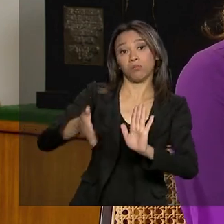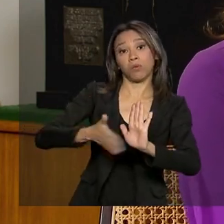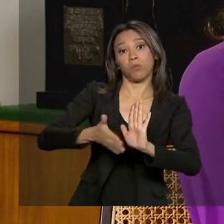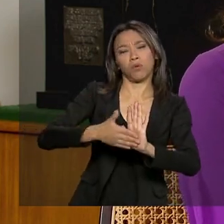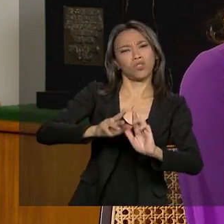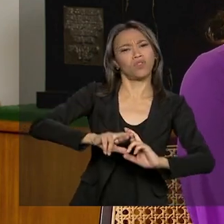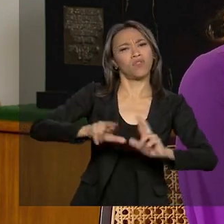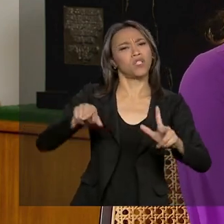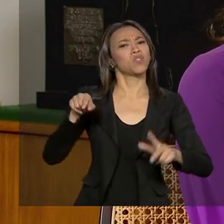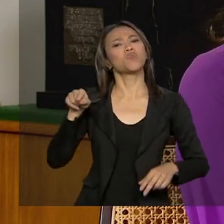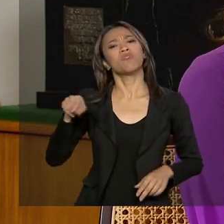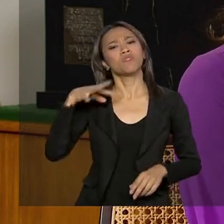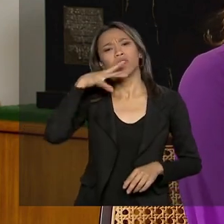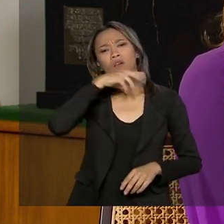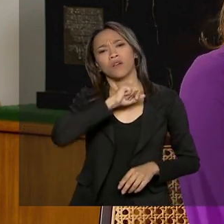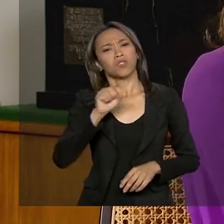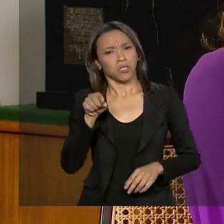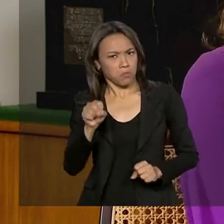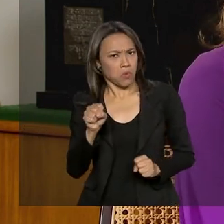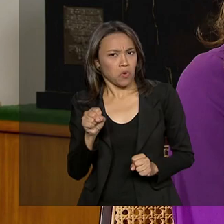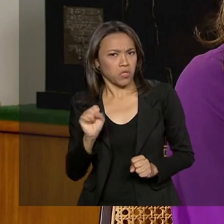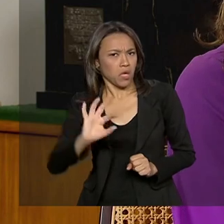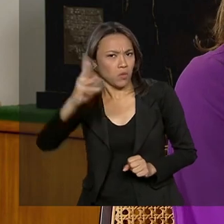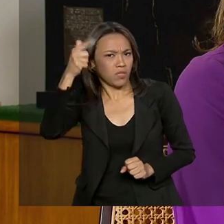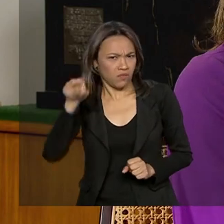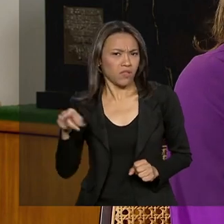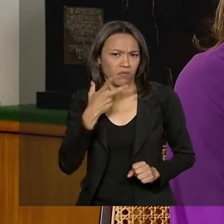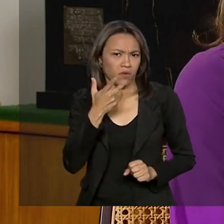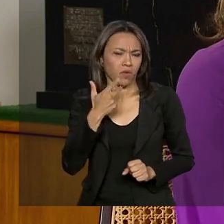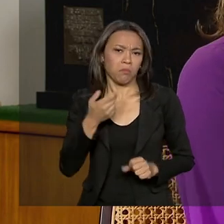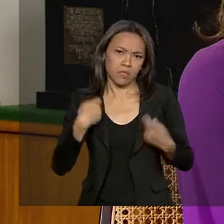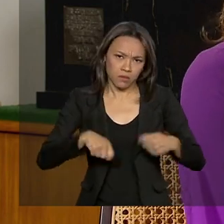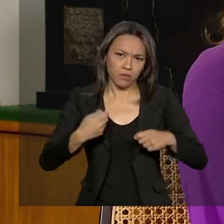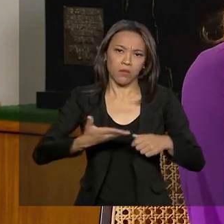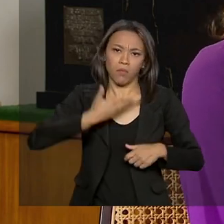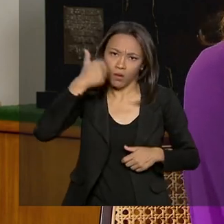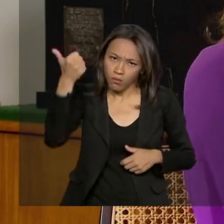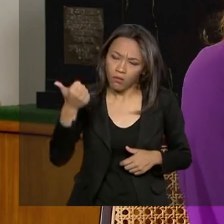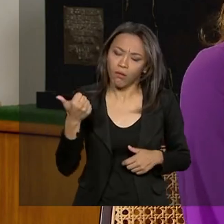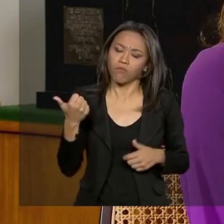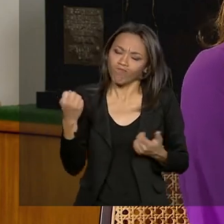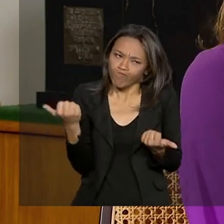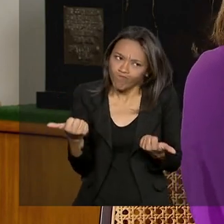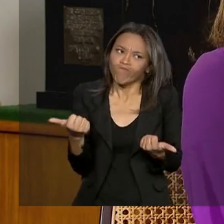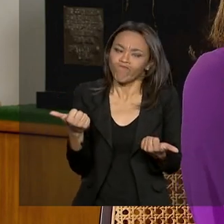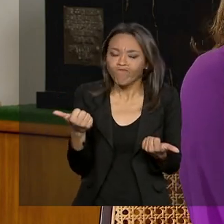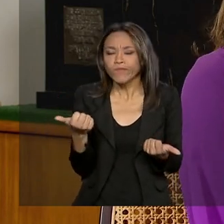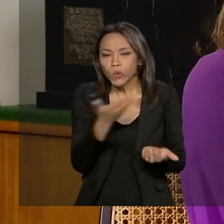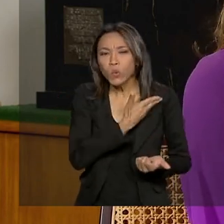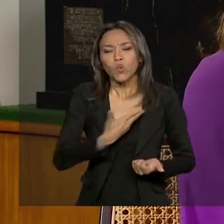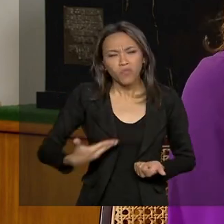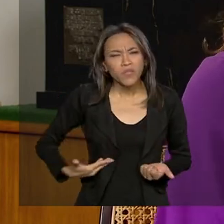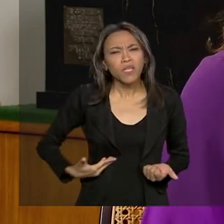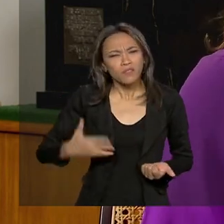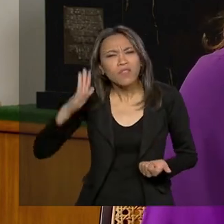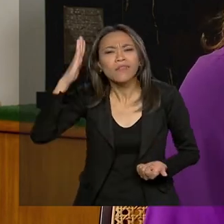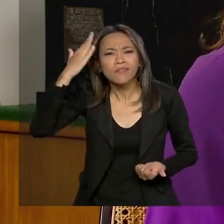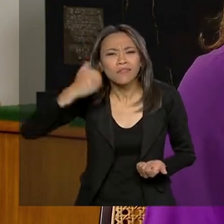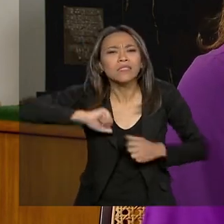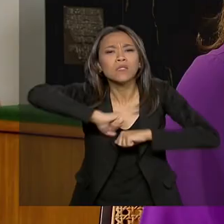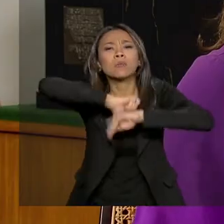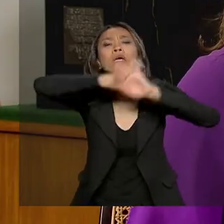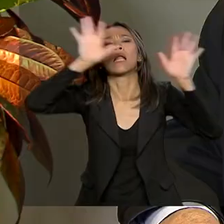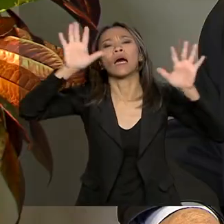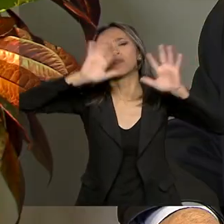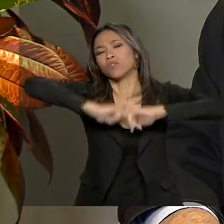E o que o senhor espera que possa vir disso aí? O senhor falou que ainda precisa melhorar muito. As pessoas... O governo está se fazendo entender no que ele quer fazer nessa área de